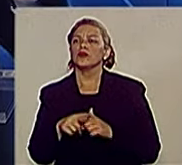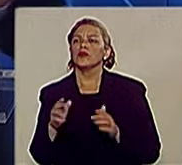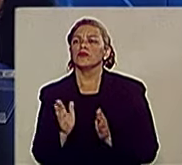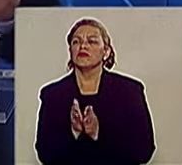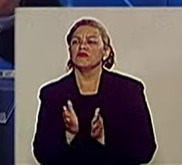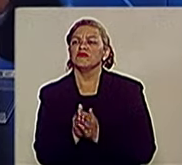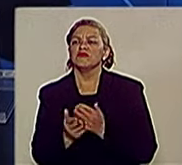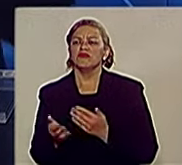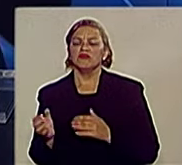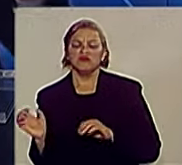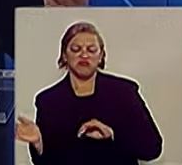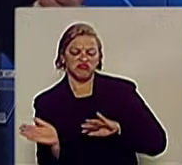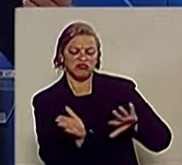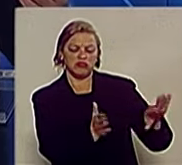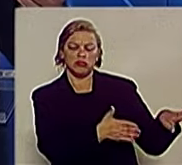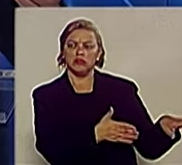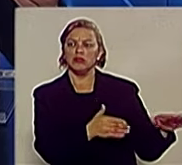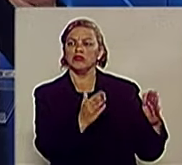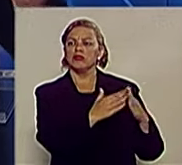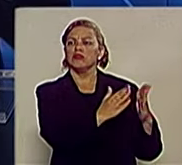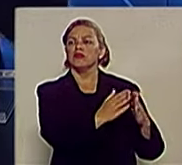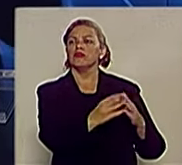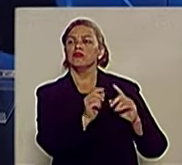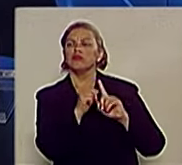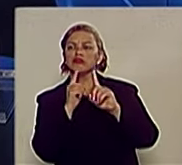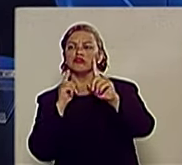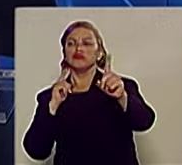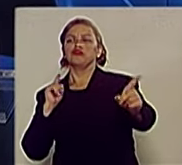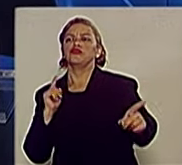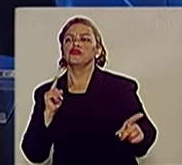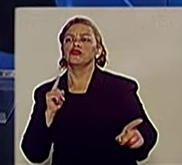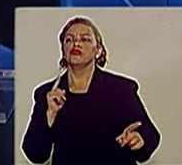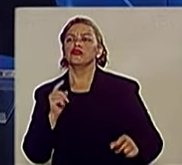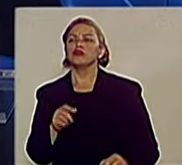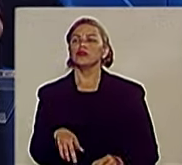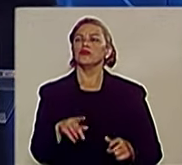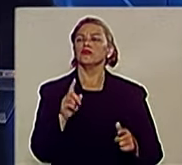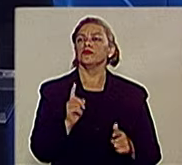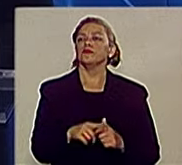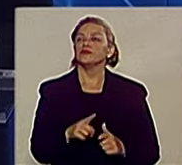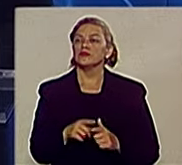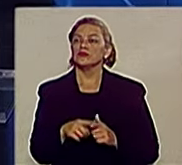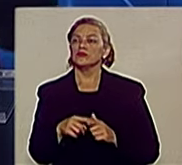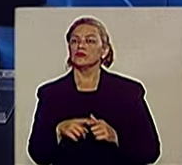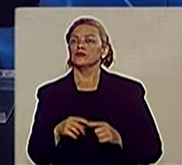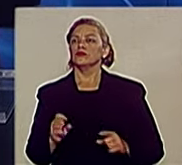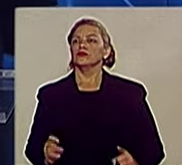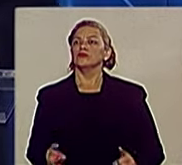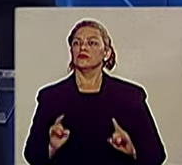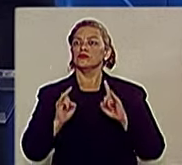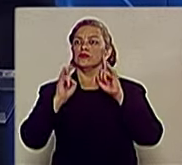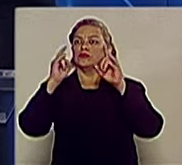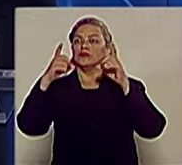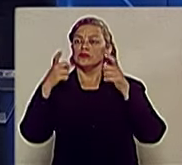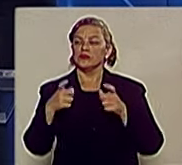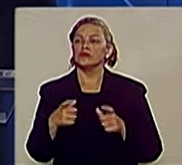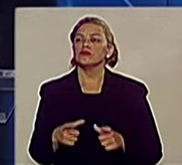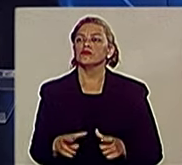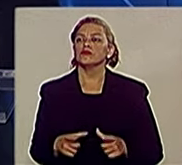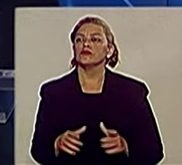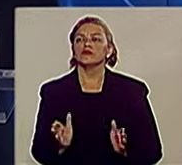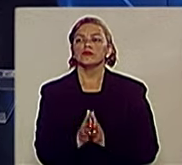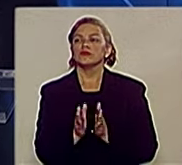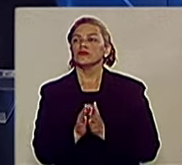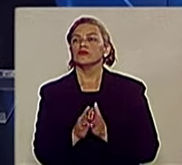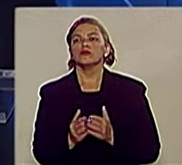para a periferia e cada vez mais distante. Porque onde tem infraestrutura, o pobre não pode morar. E outra coisa que nós temos que fazer é seguinte.